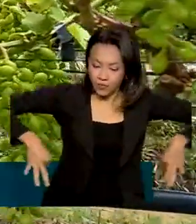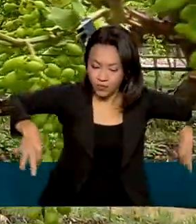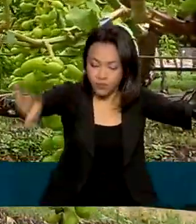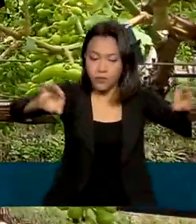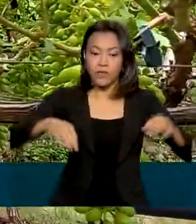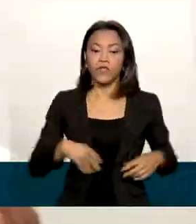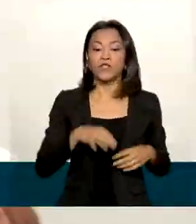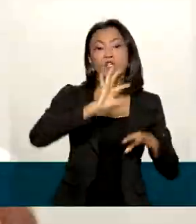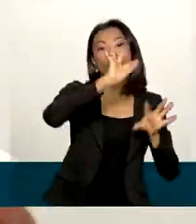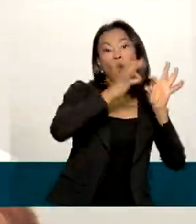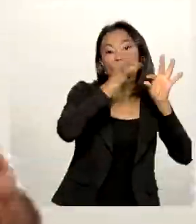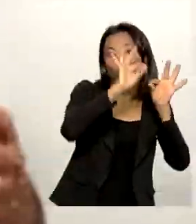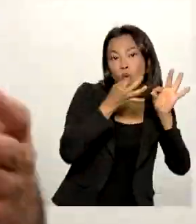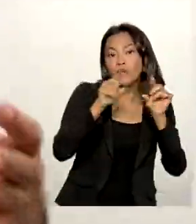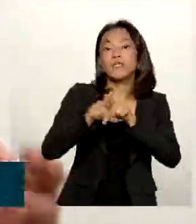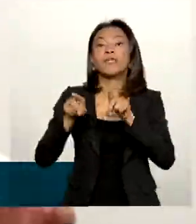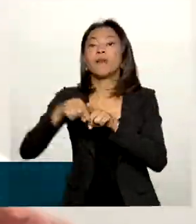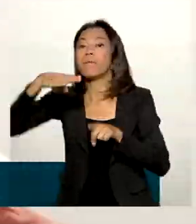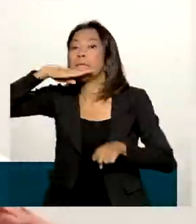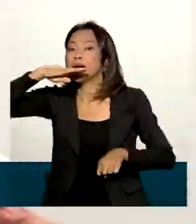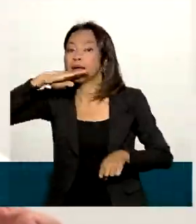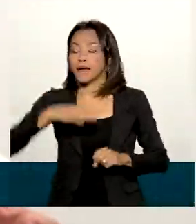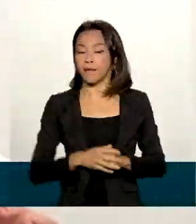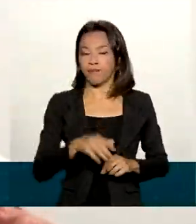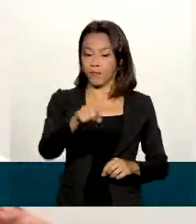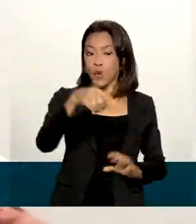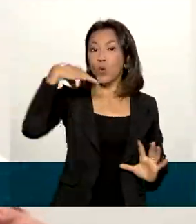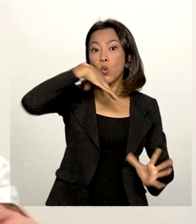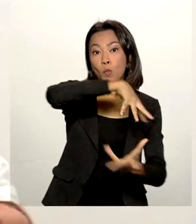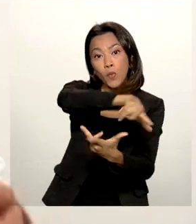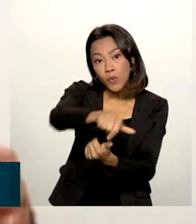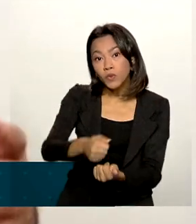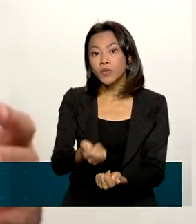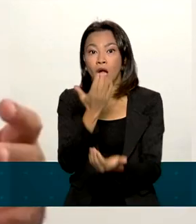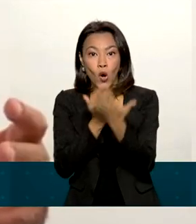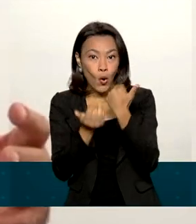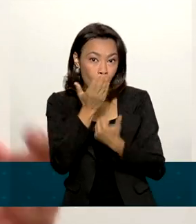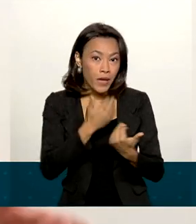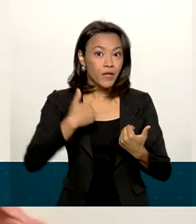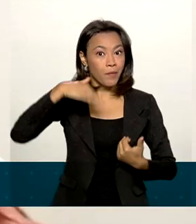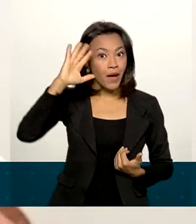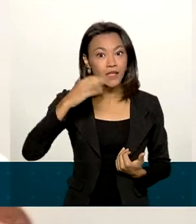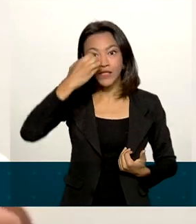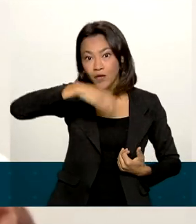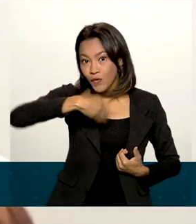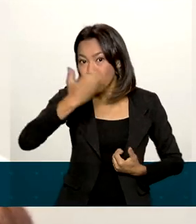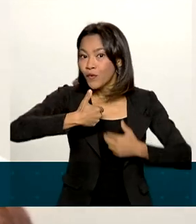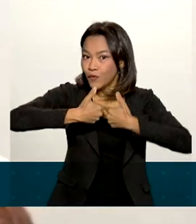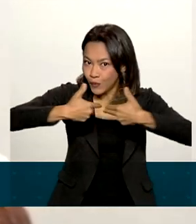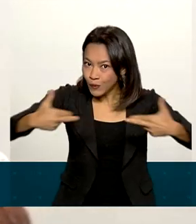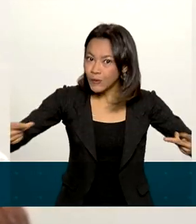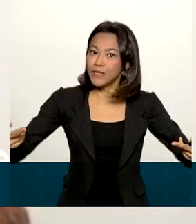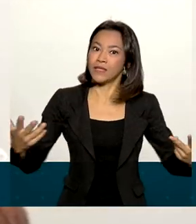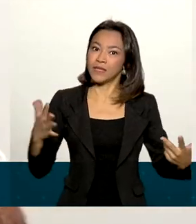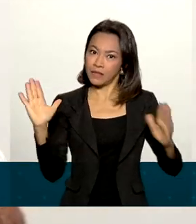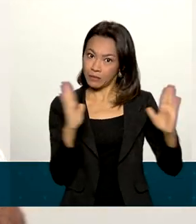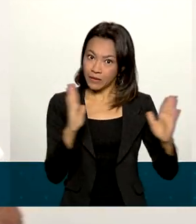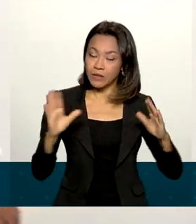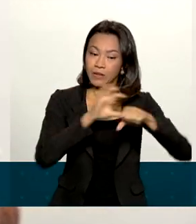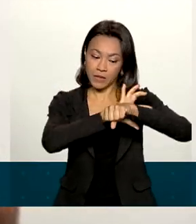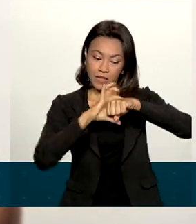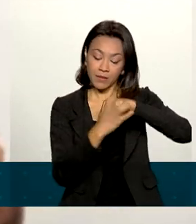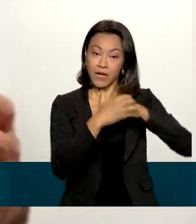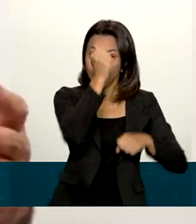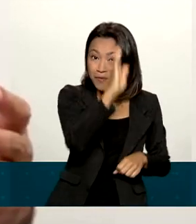propriedades. O mundo está comendo mais saudável com a pandemia, está comendo mais frutas. E as frutas produzidas no Brasil